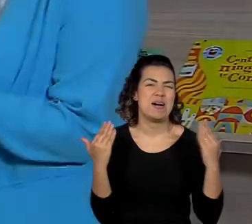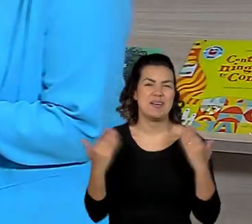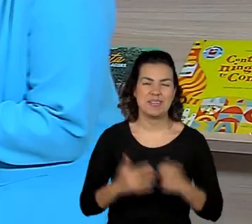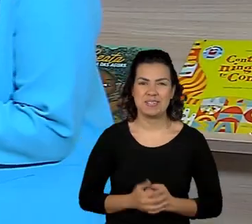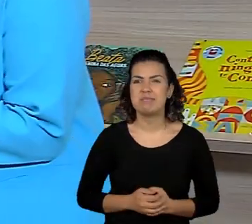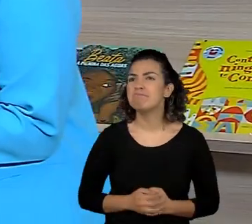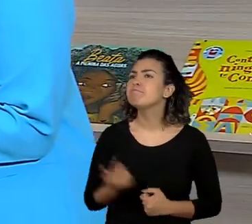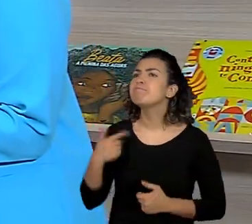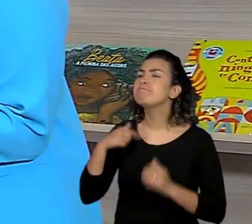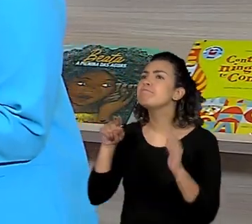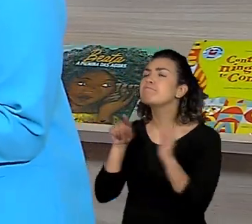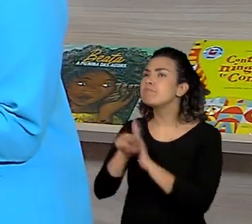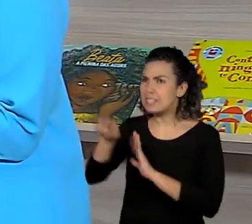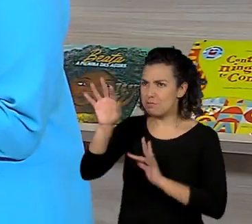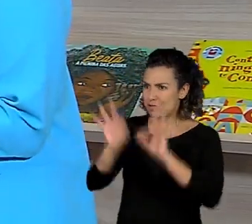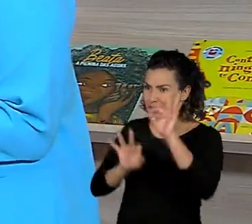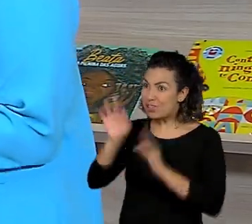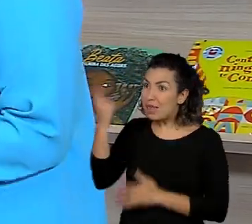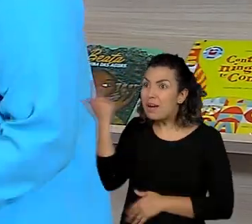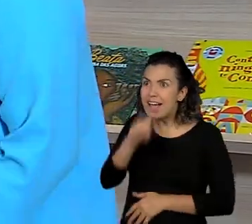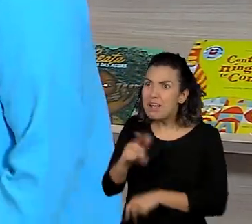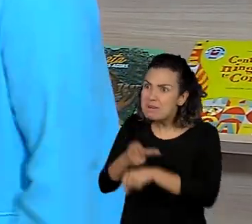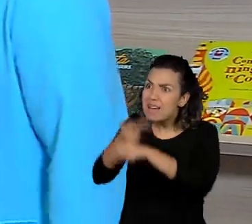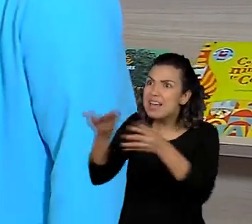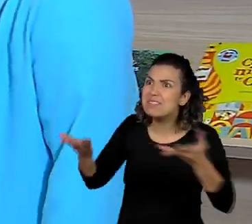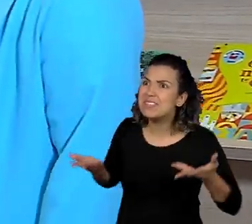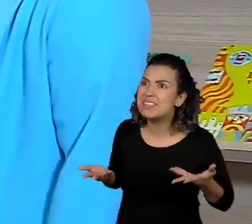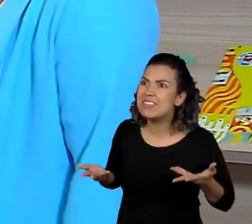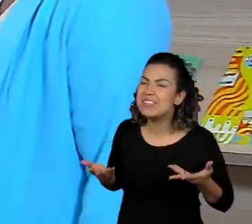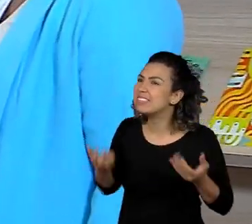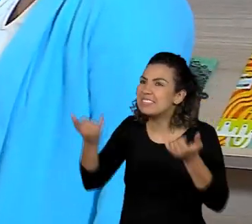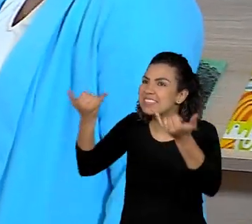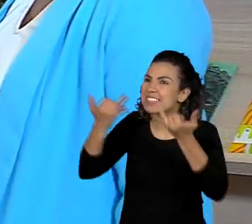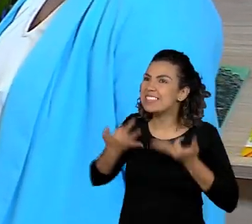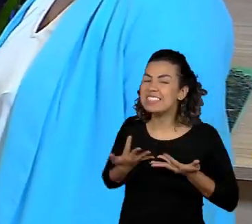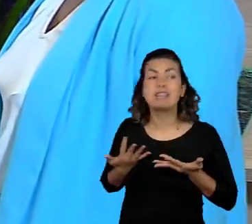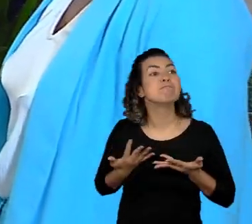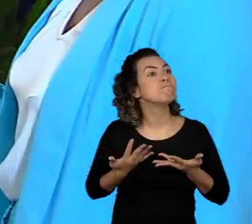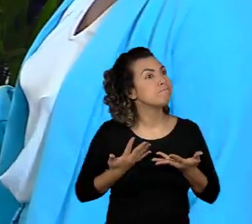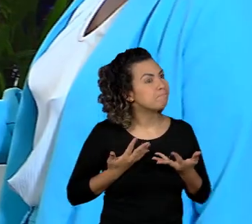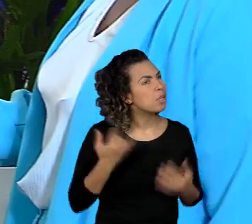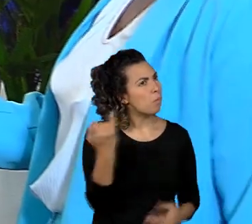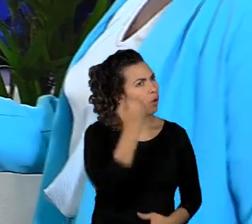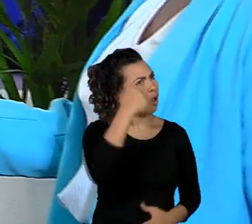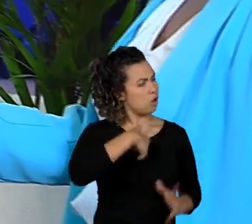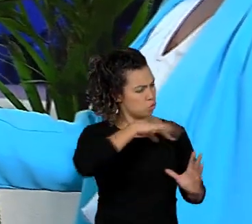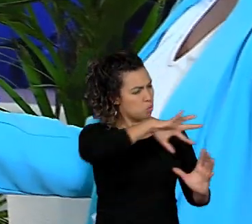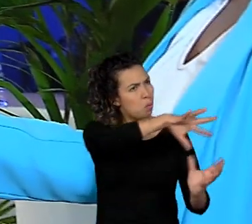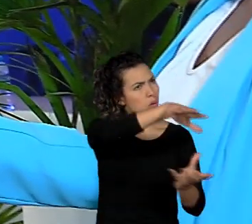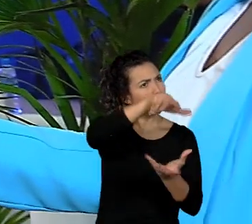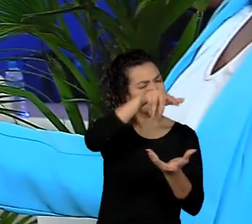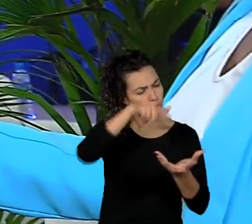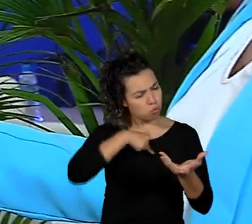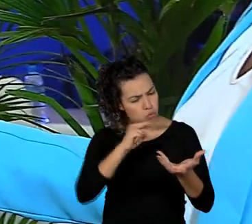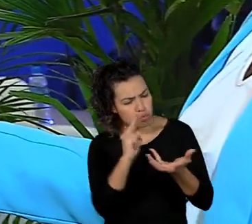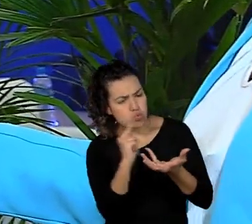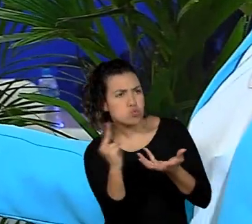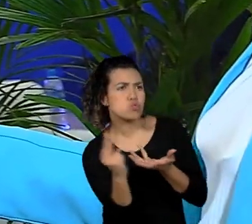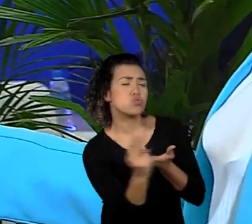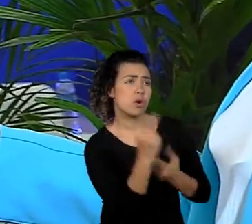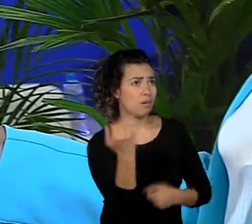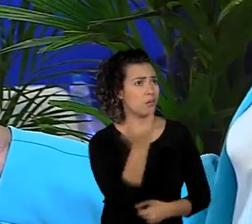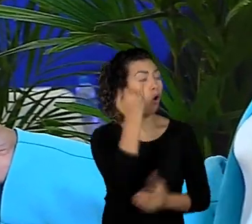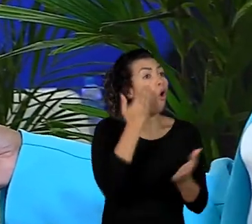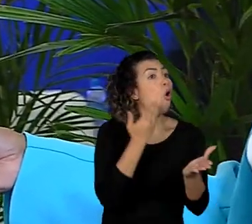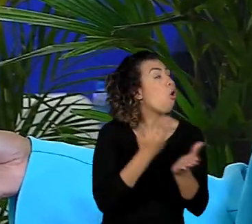Foi por causa desse projeto que você está aqui? Me conta um pouco disso. Sim, cuidando do mundo da gente, nisso em 2017. Todas as quintas